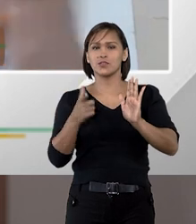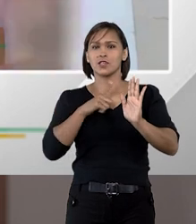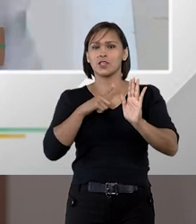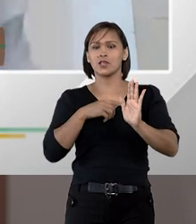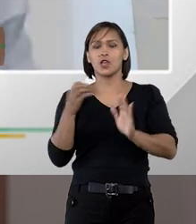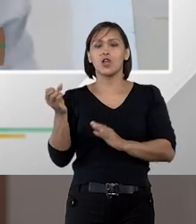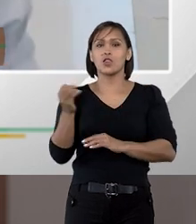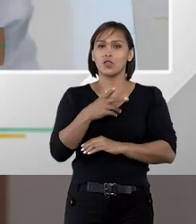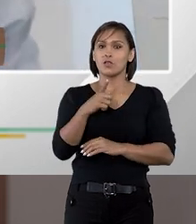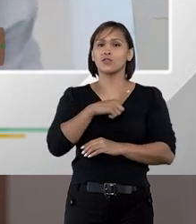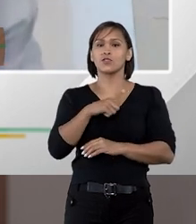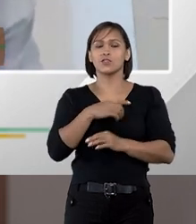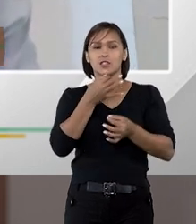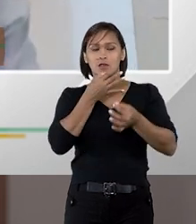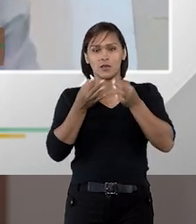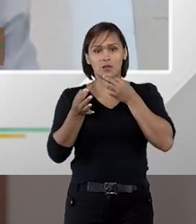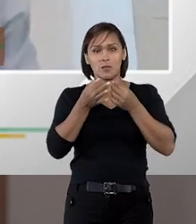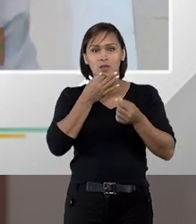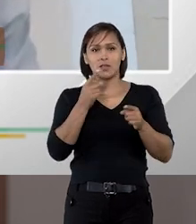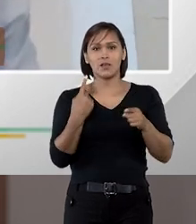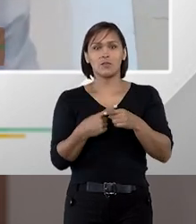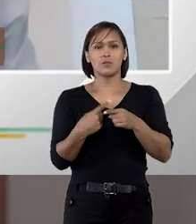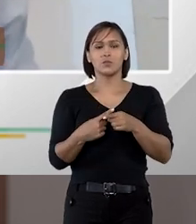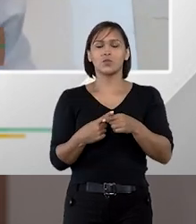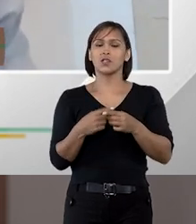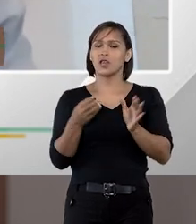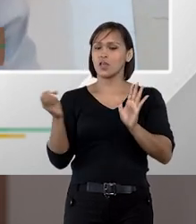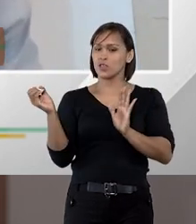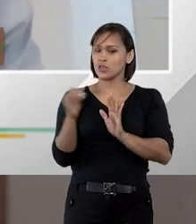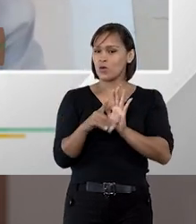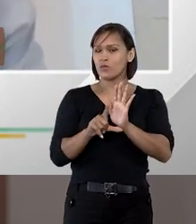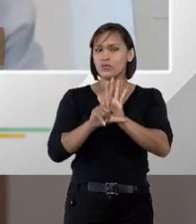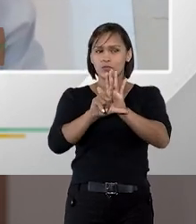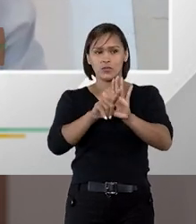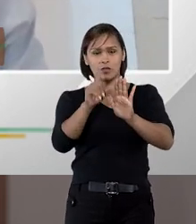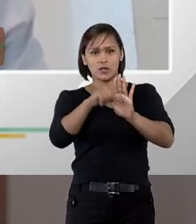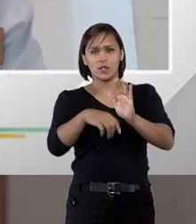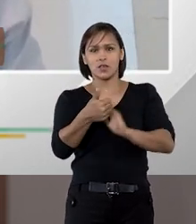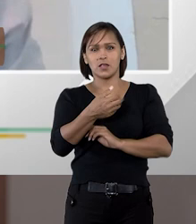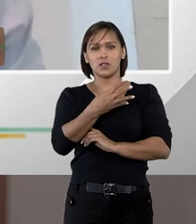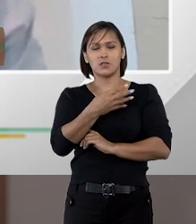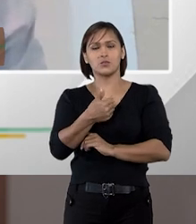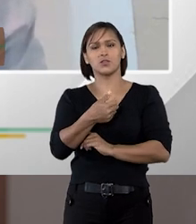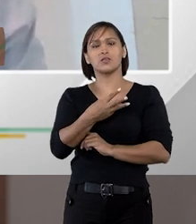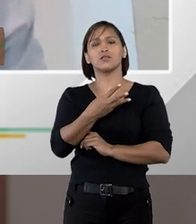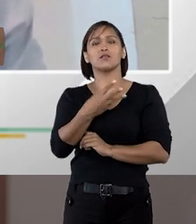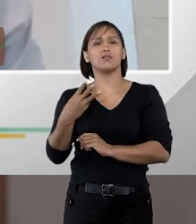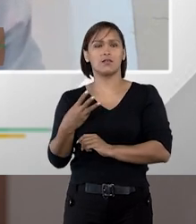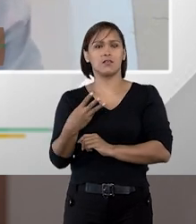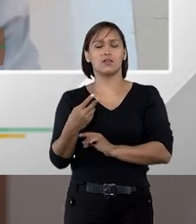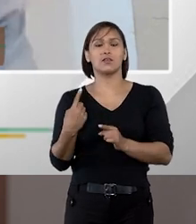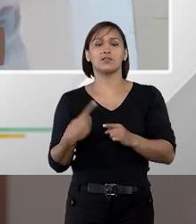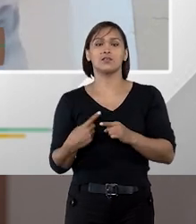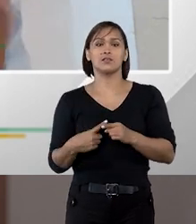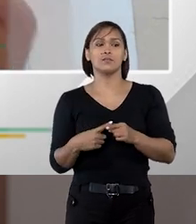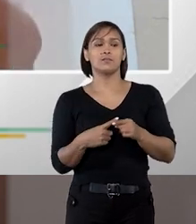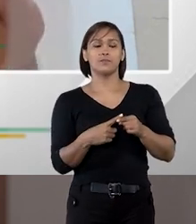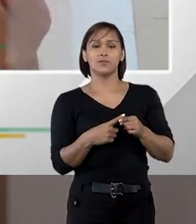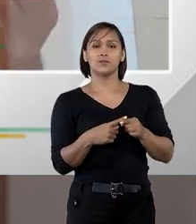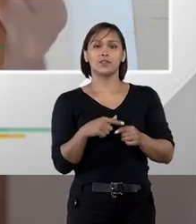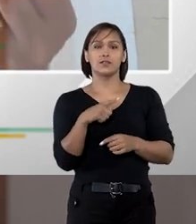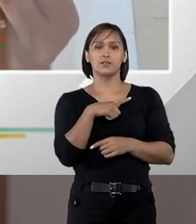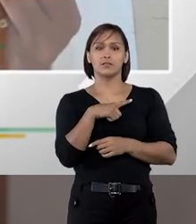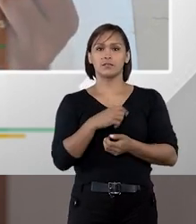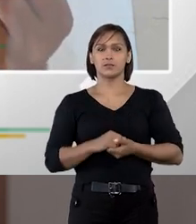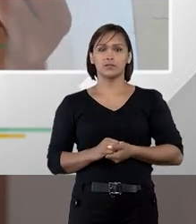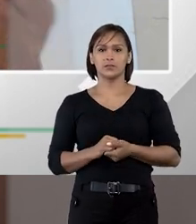gente também tem alguma novidade a gente tem que comentar talvez seja a novidade trazida pela 14.133 e